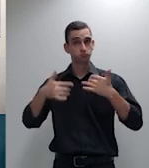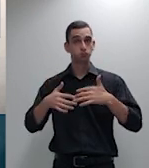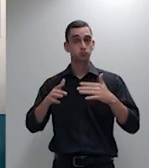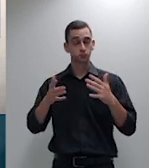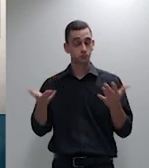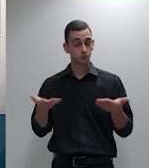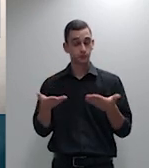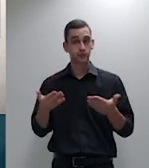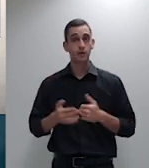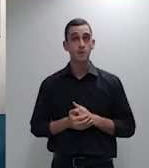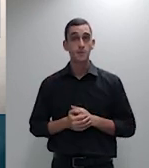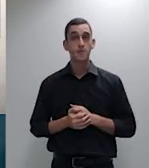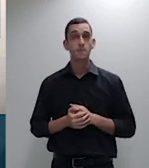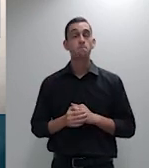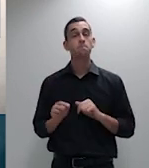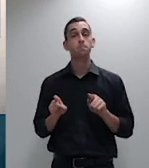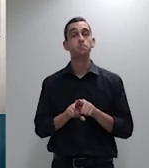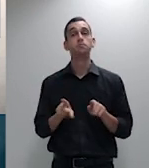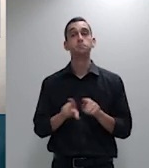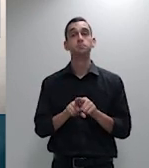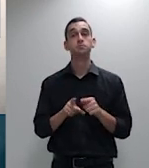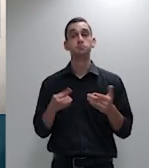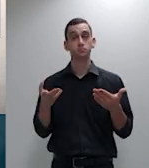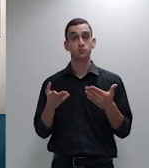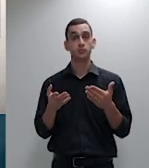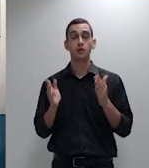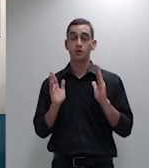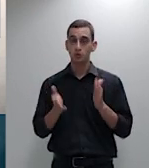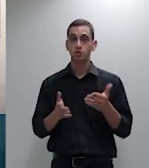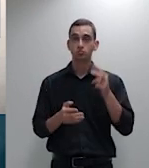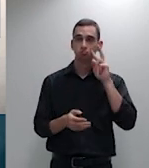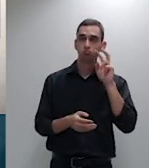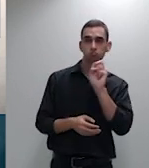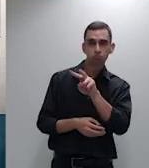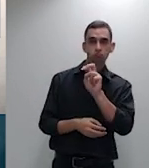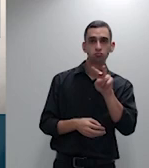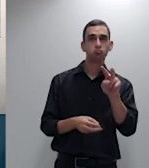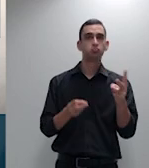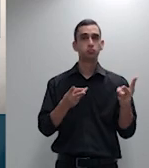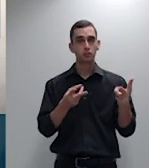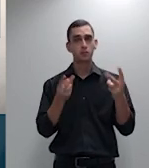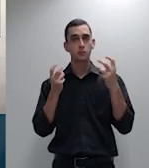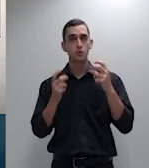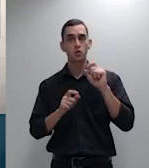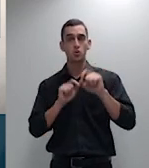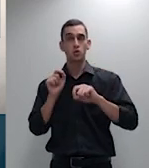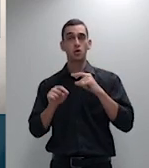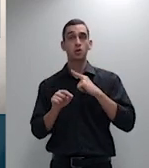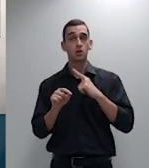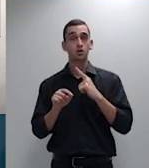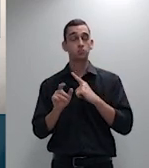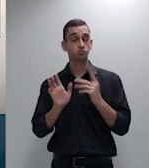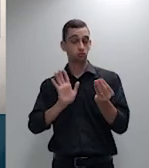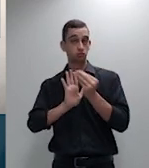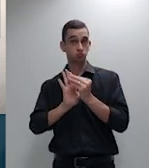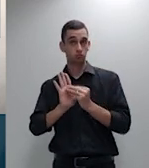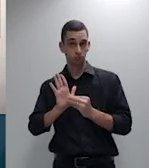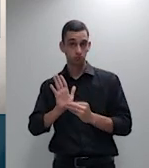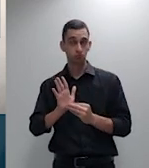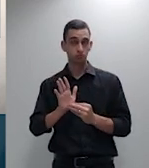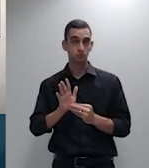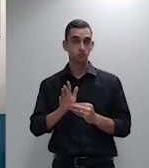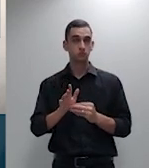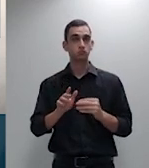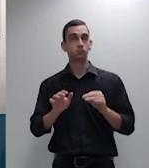do mais que o que houve é uma tentativa de mistificação uma tentativa de derrubar até o tema 952 a questão